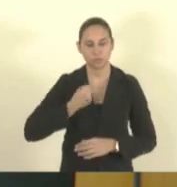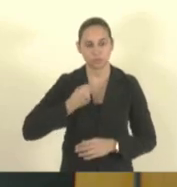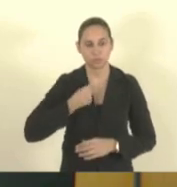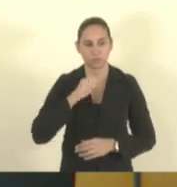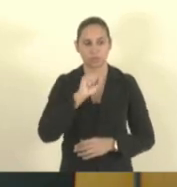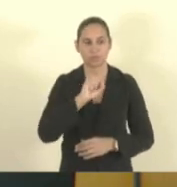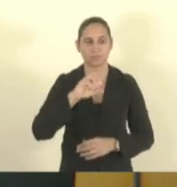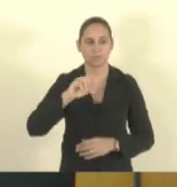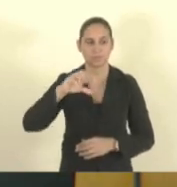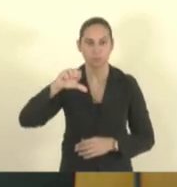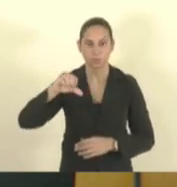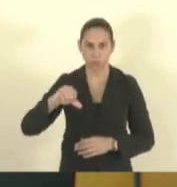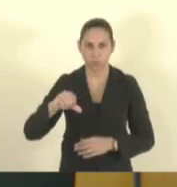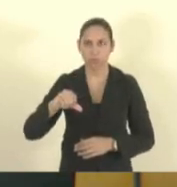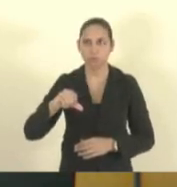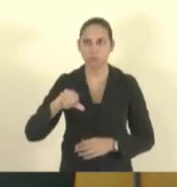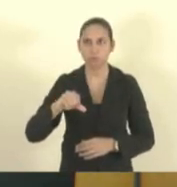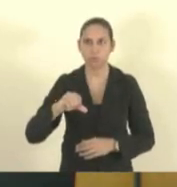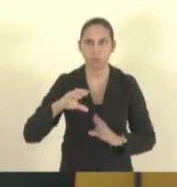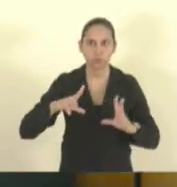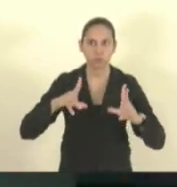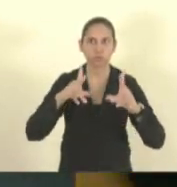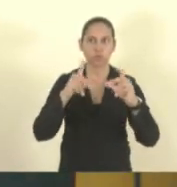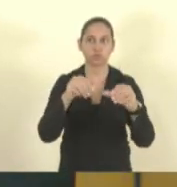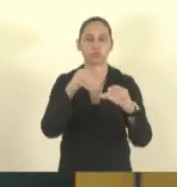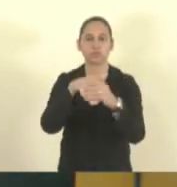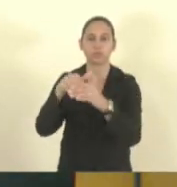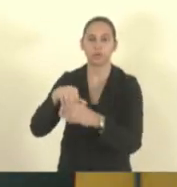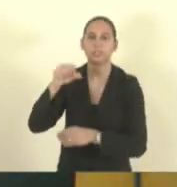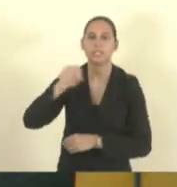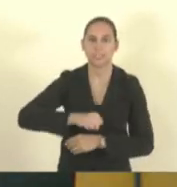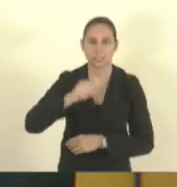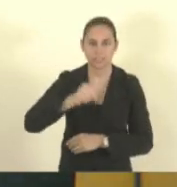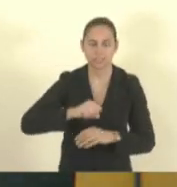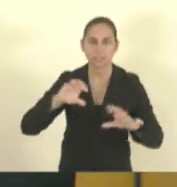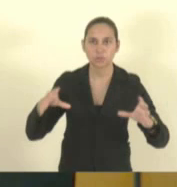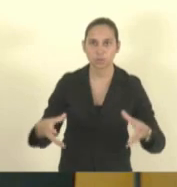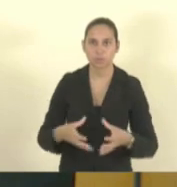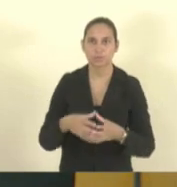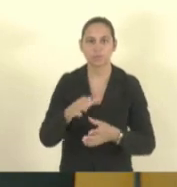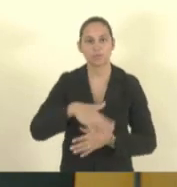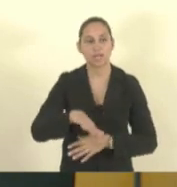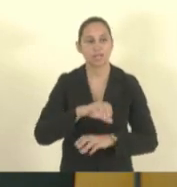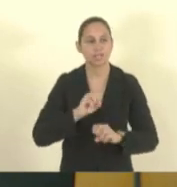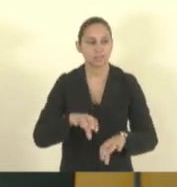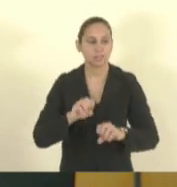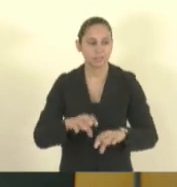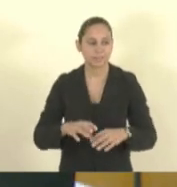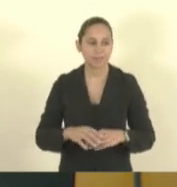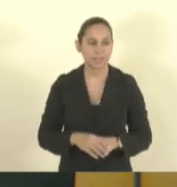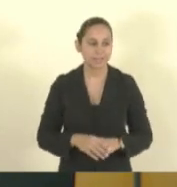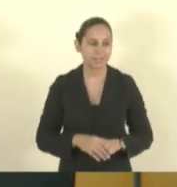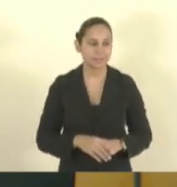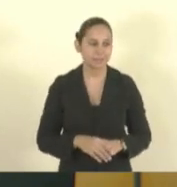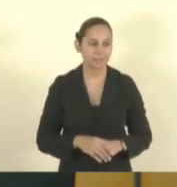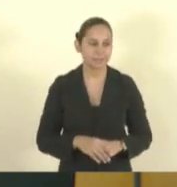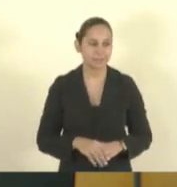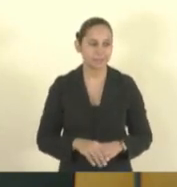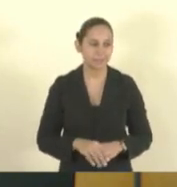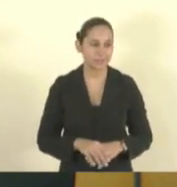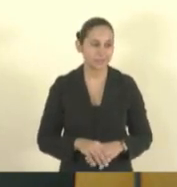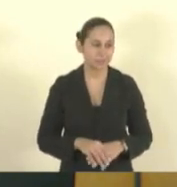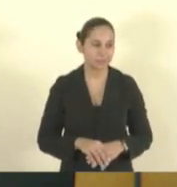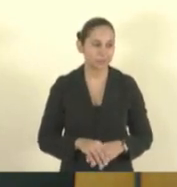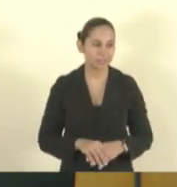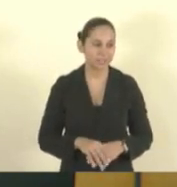-2019, por unanimidade na Comissão de Educação. Passamos... Pela ordem, Sr.